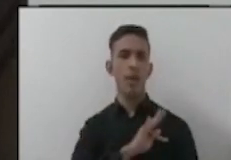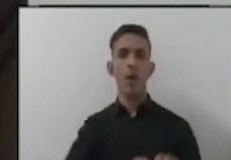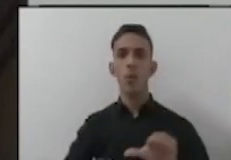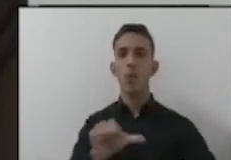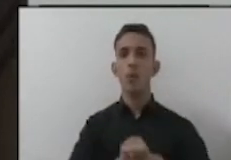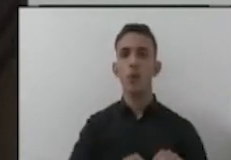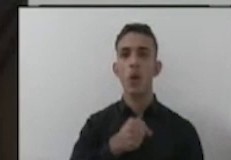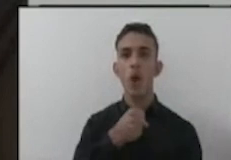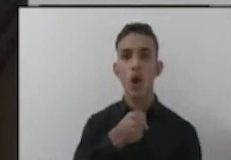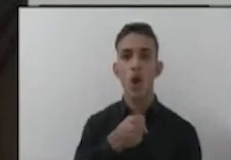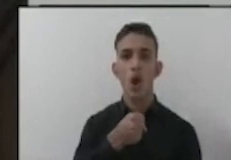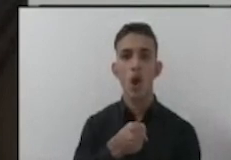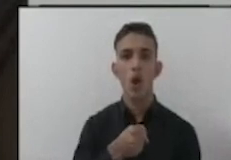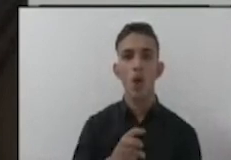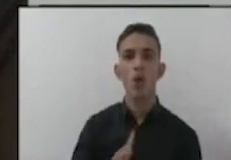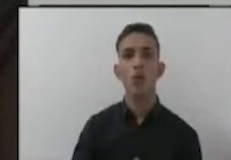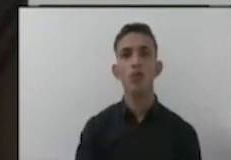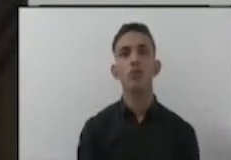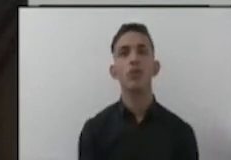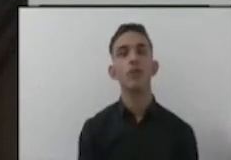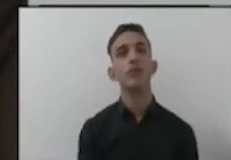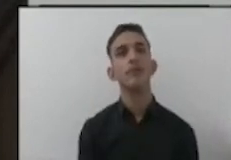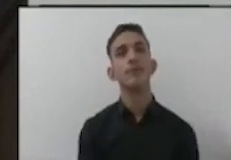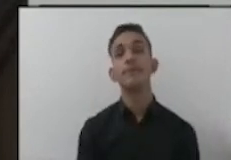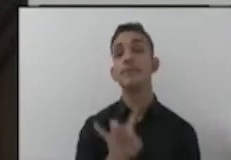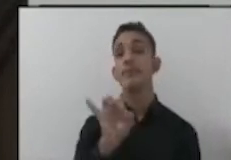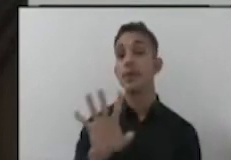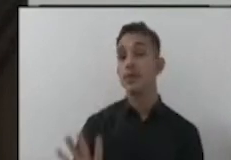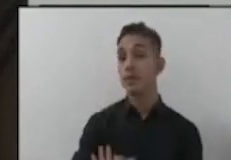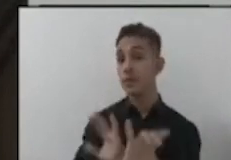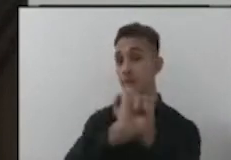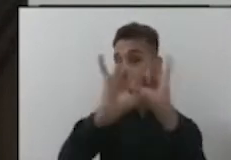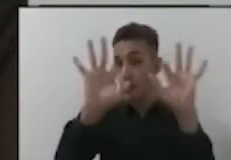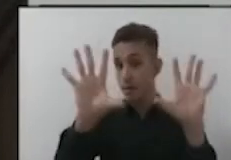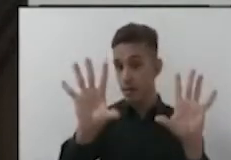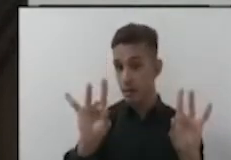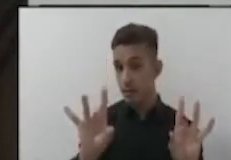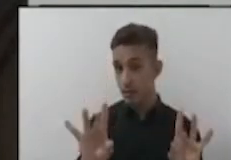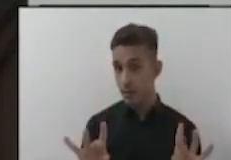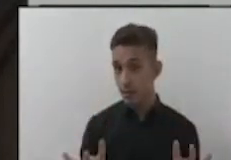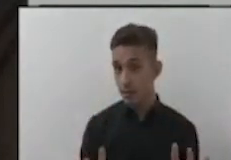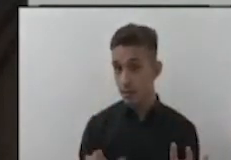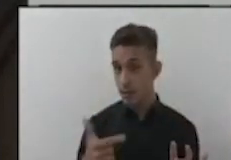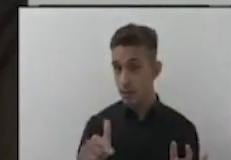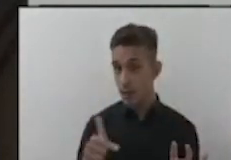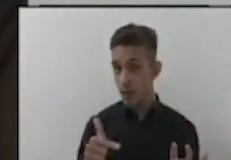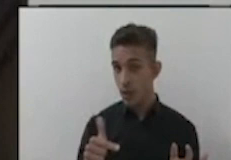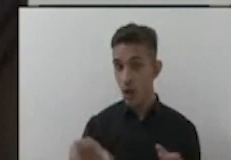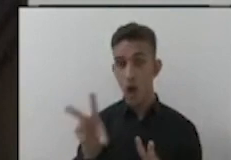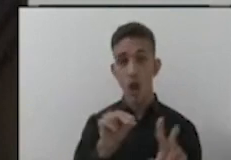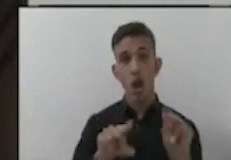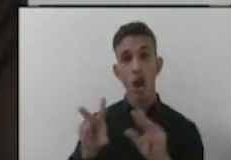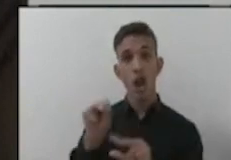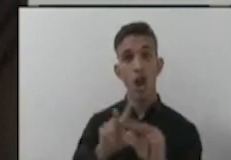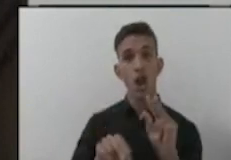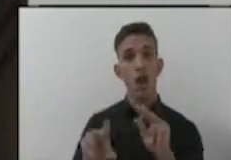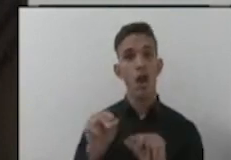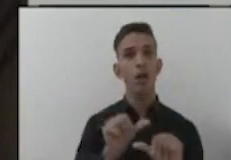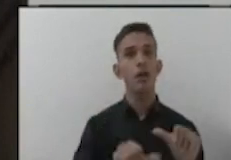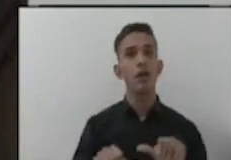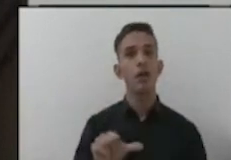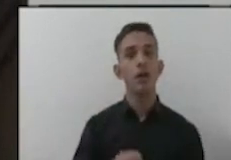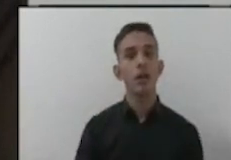som dessa casa. O som continua. E só para deixar bem claro aqui, para amanhã ou depois não vir conversinha distorcida,